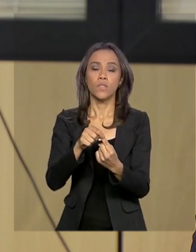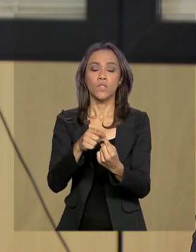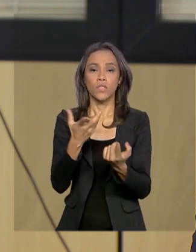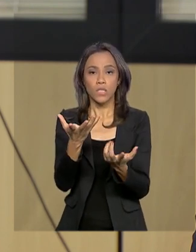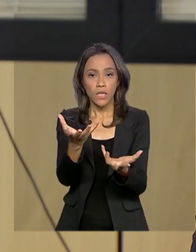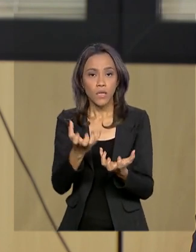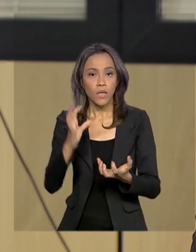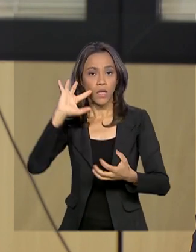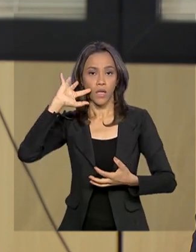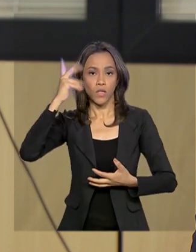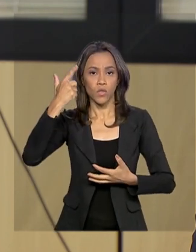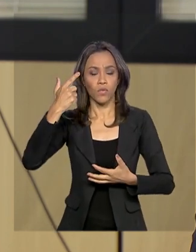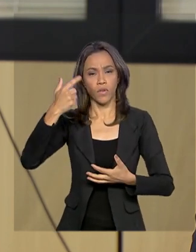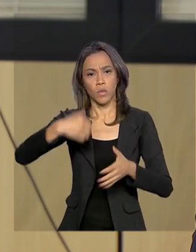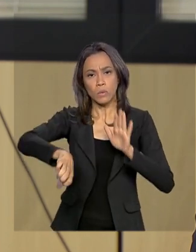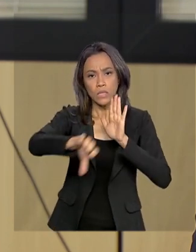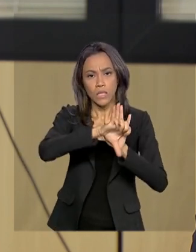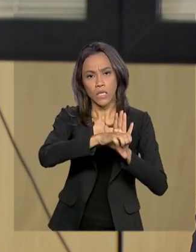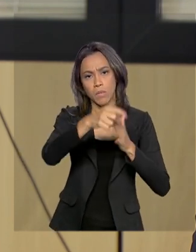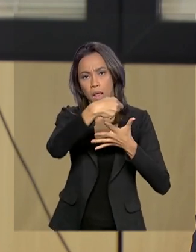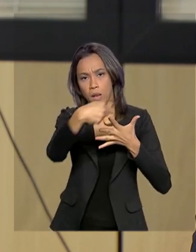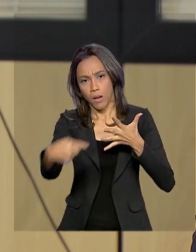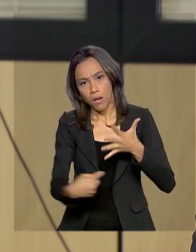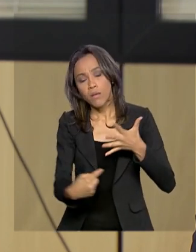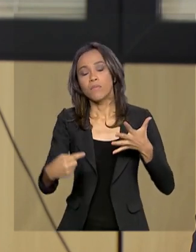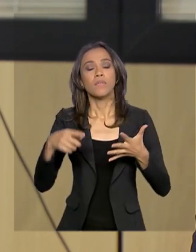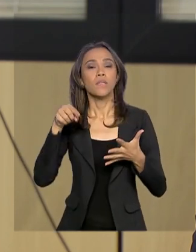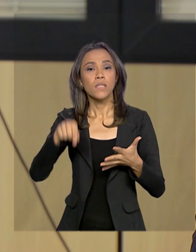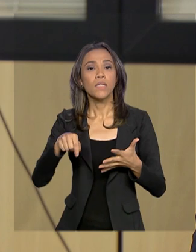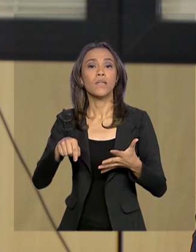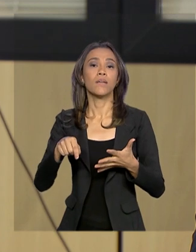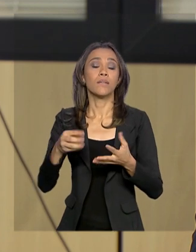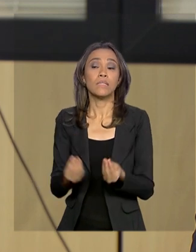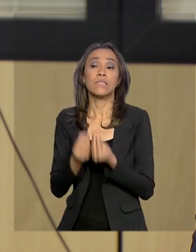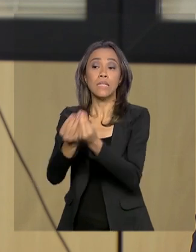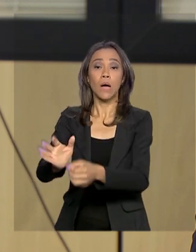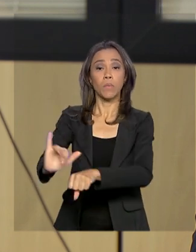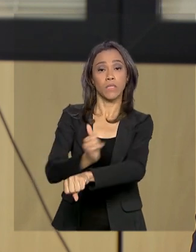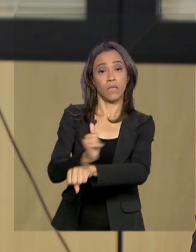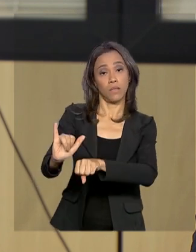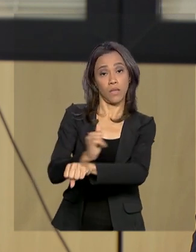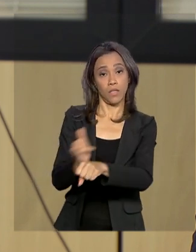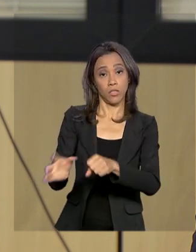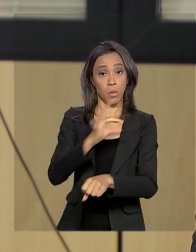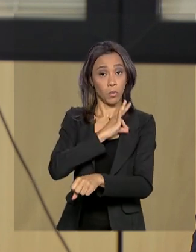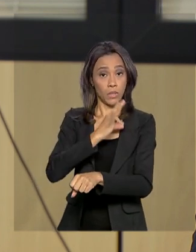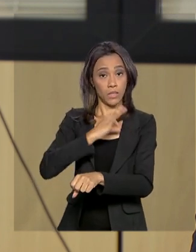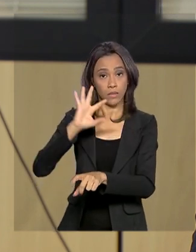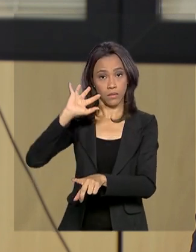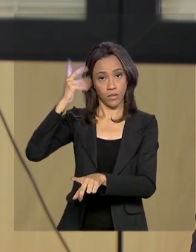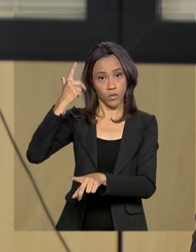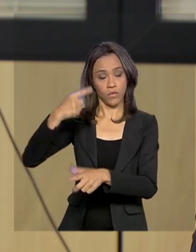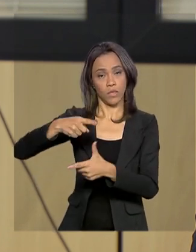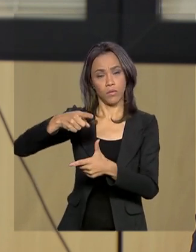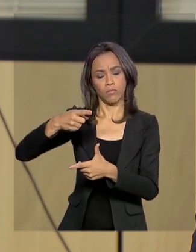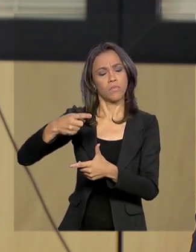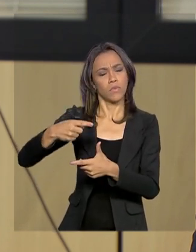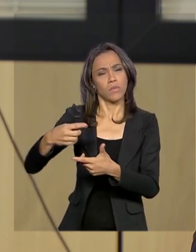crimes e deixar à disposição da polícia um instrumento importante de investigação, tem investido seriamente